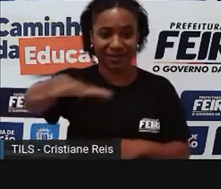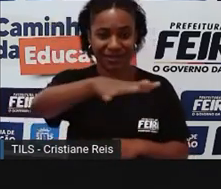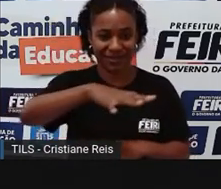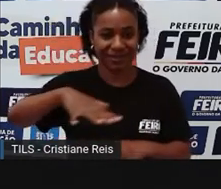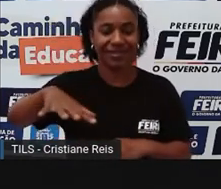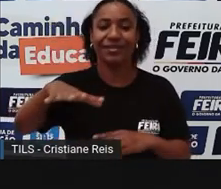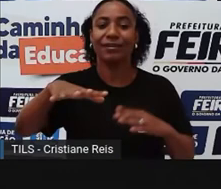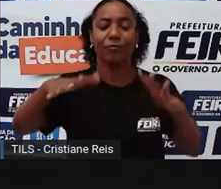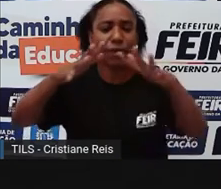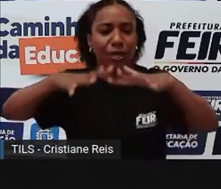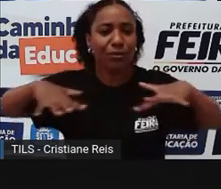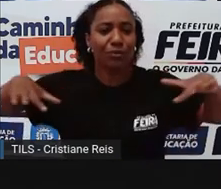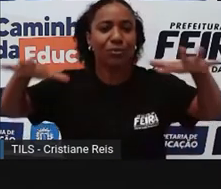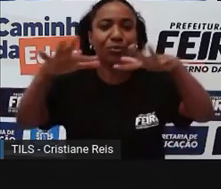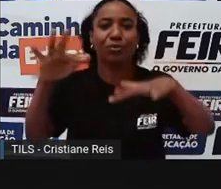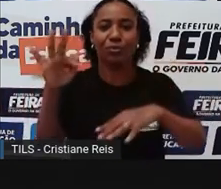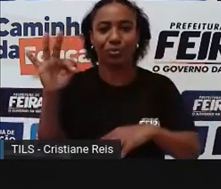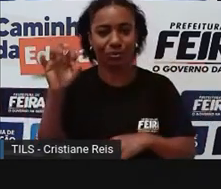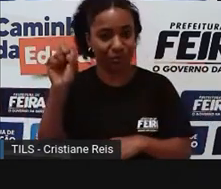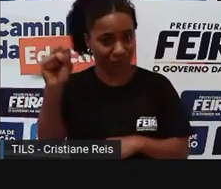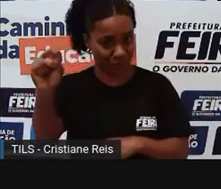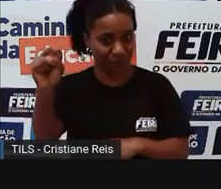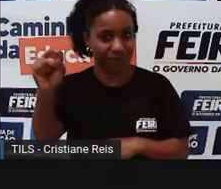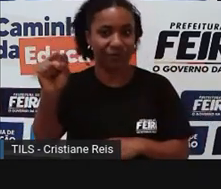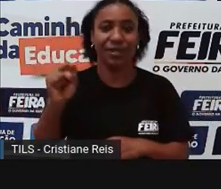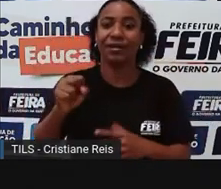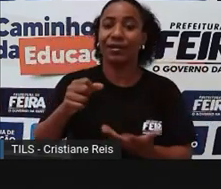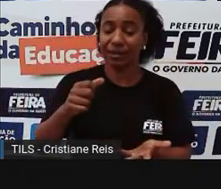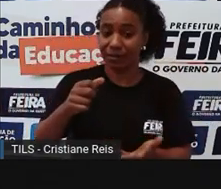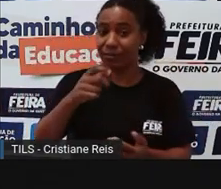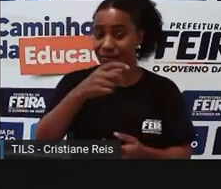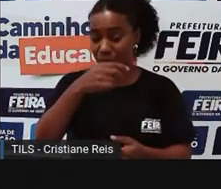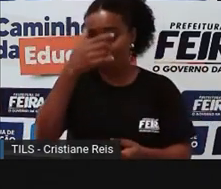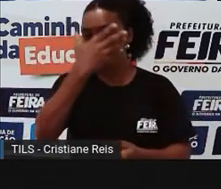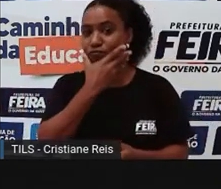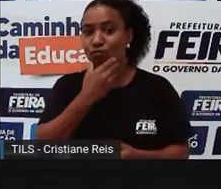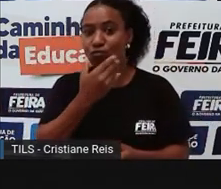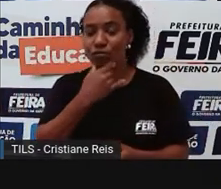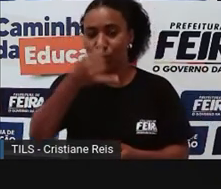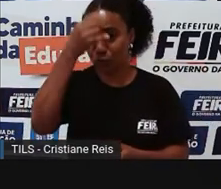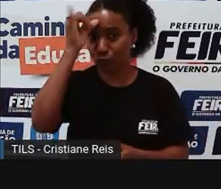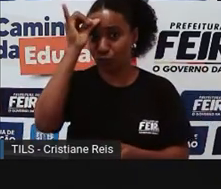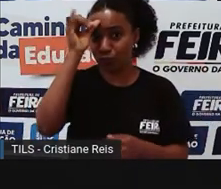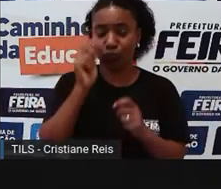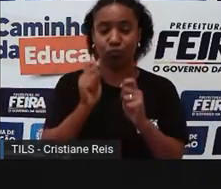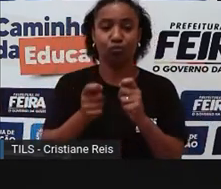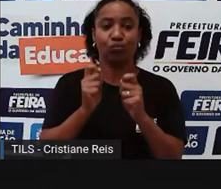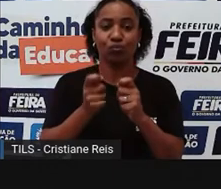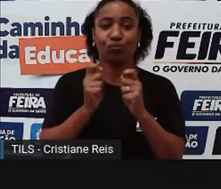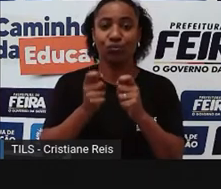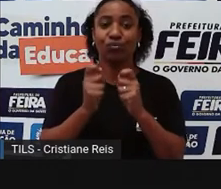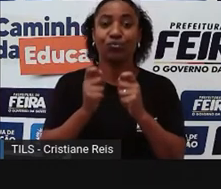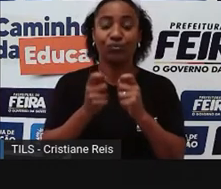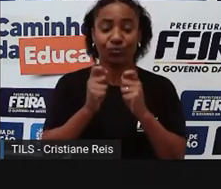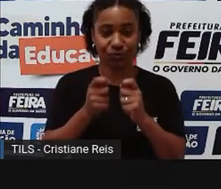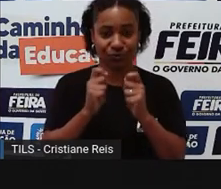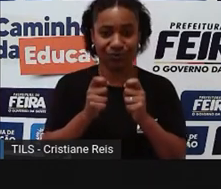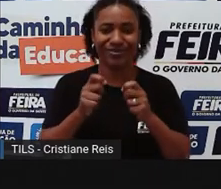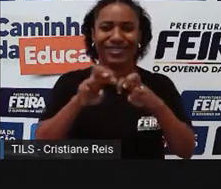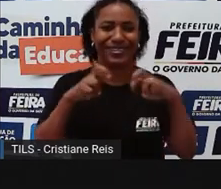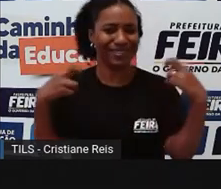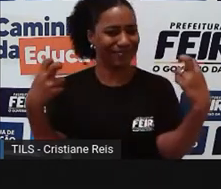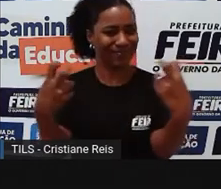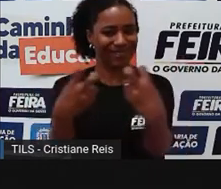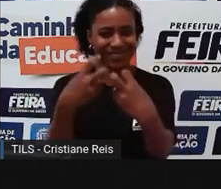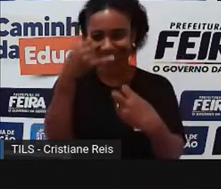como eu já citei antes, é essa questão, né, dos tropeiros e dos vaqueiros. Então, a gente tem aqui na praça, né, do vaqueiro, essa